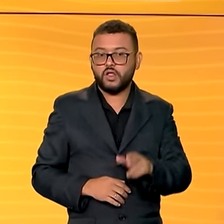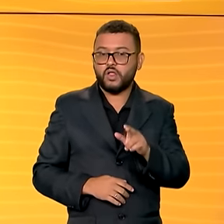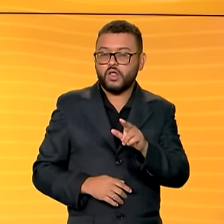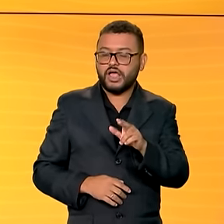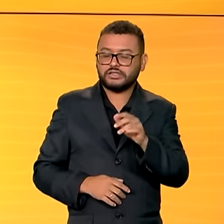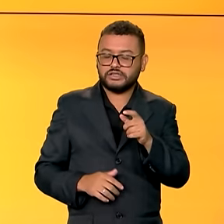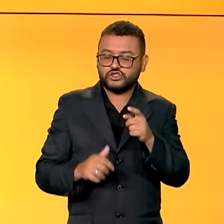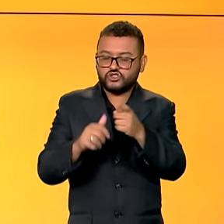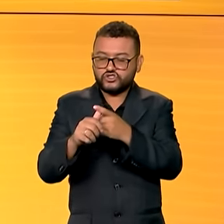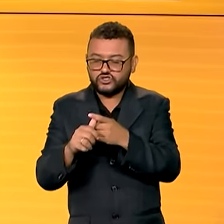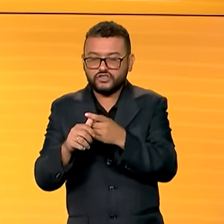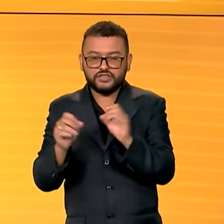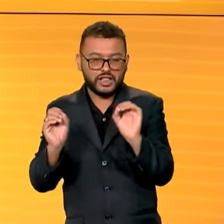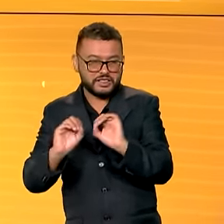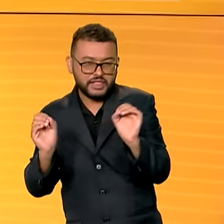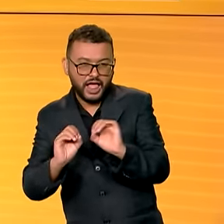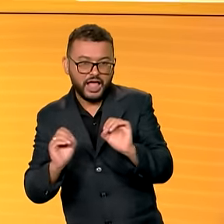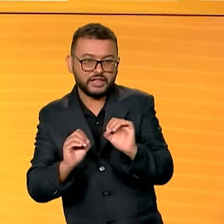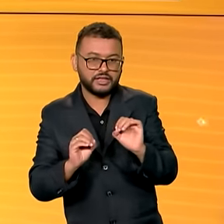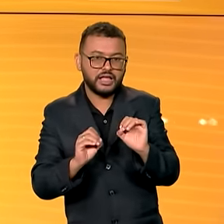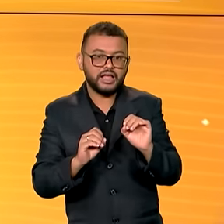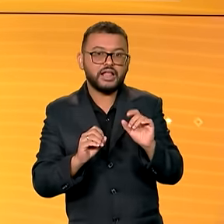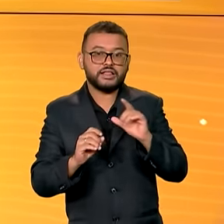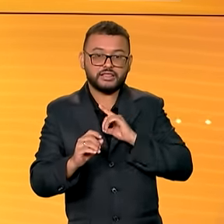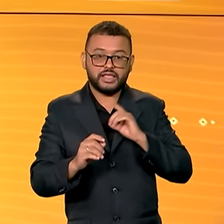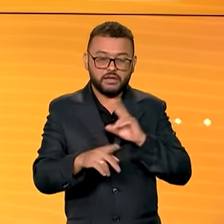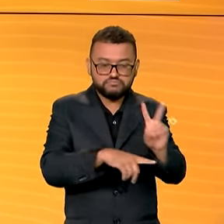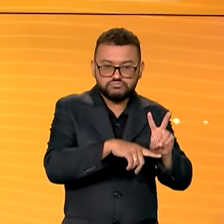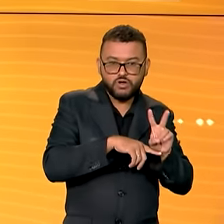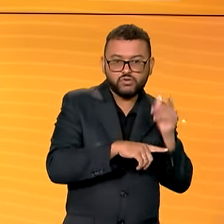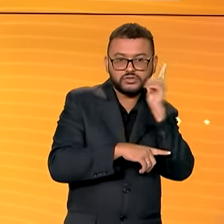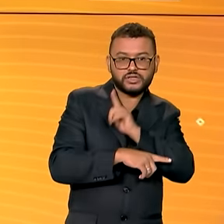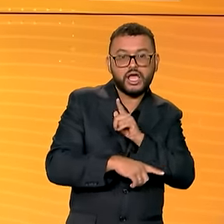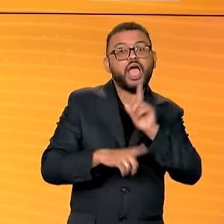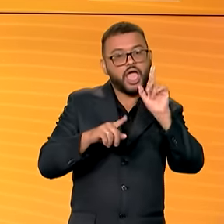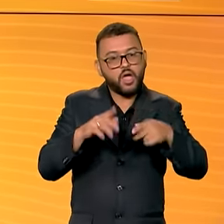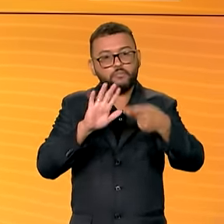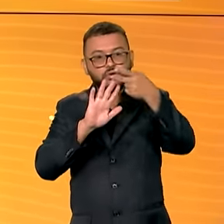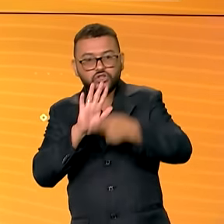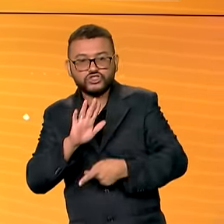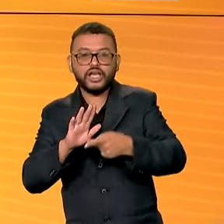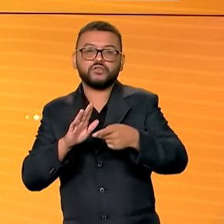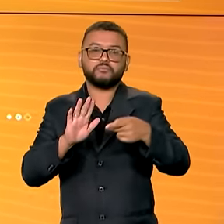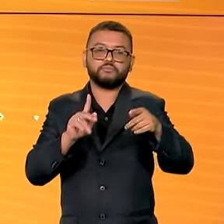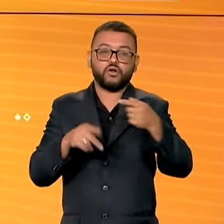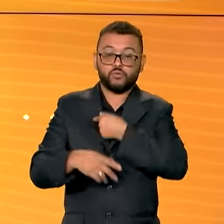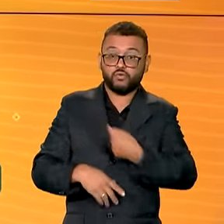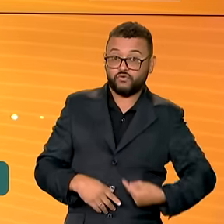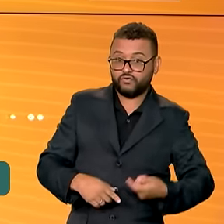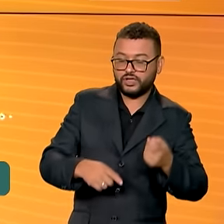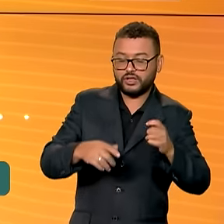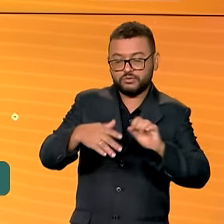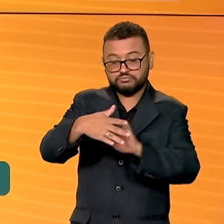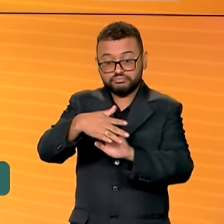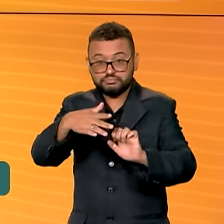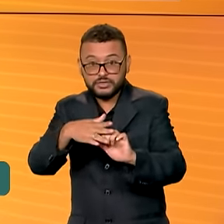limpo e crédito na praça. Esta é a meta do Desenrola Pequenos Negócios, que já beneficiou mais de 40 mil